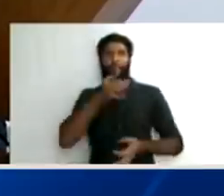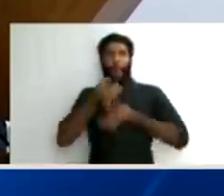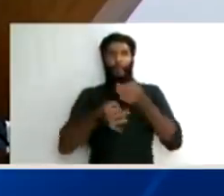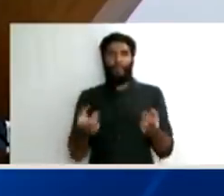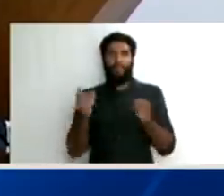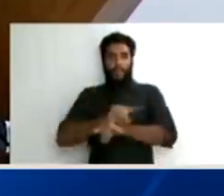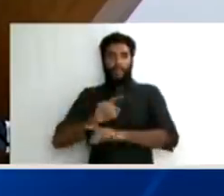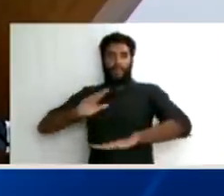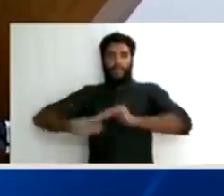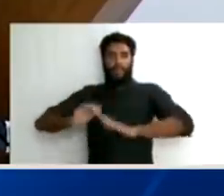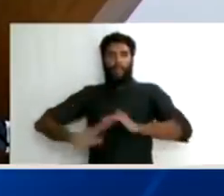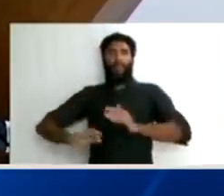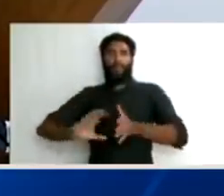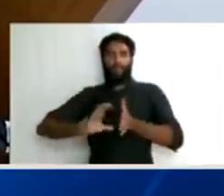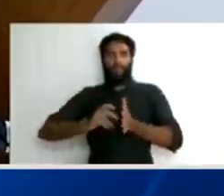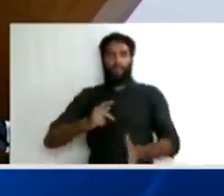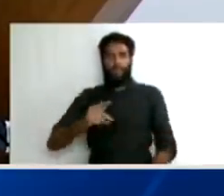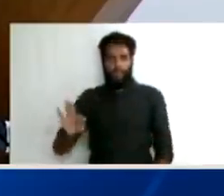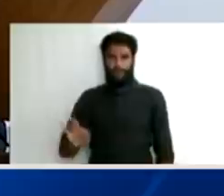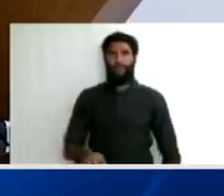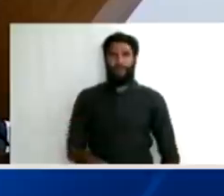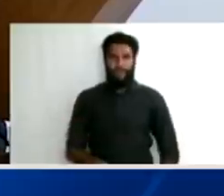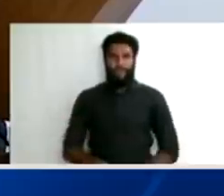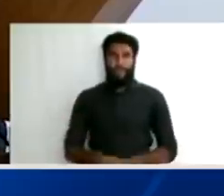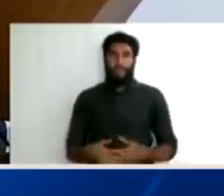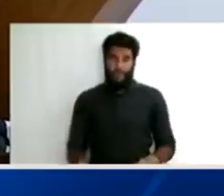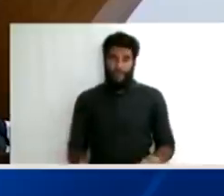levantada, é algo também, vamos dizer,